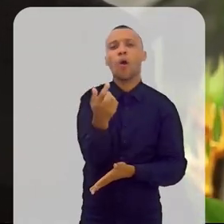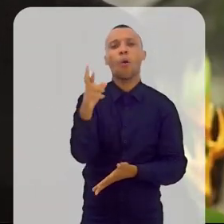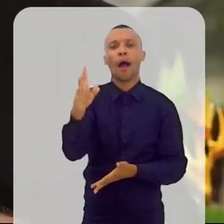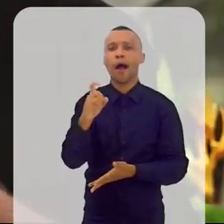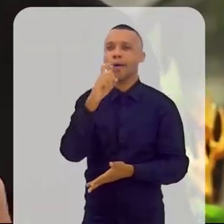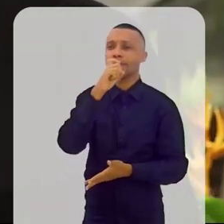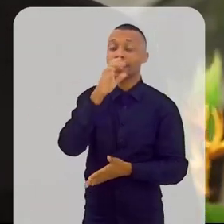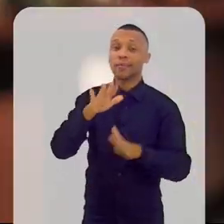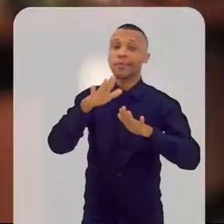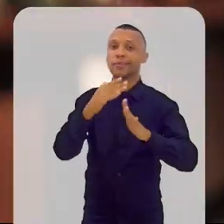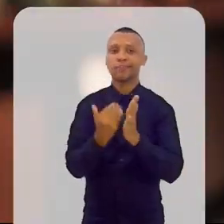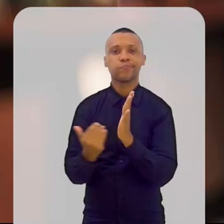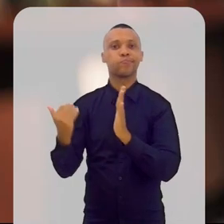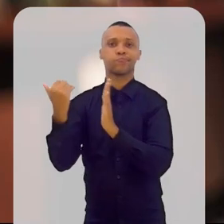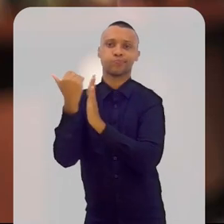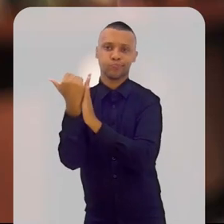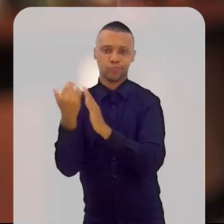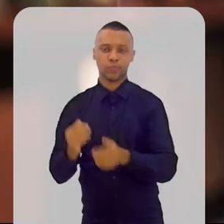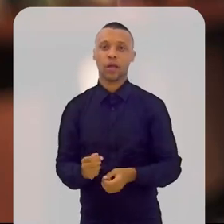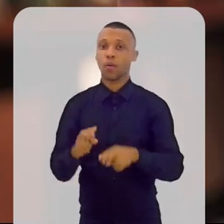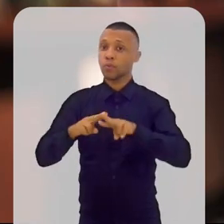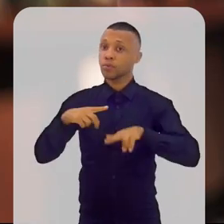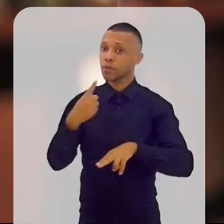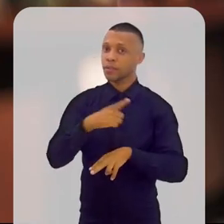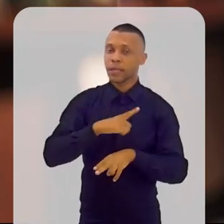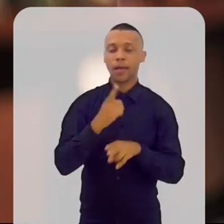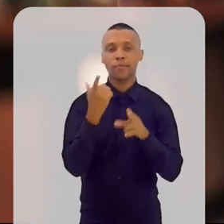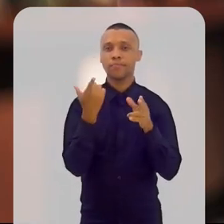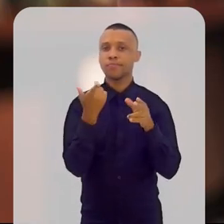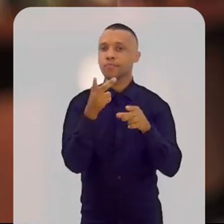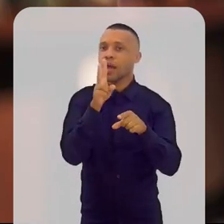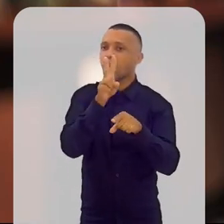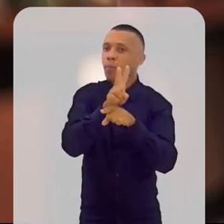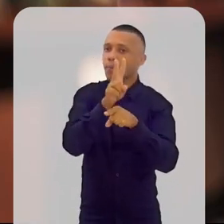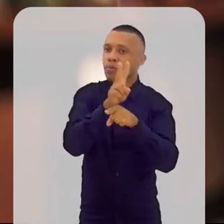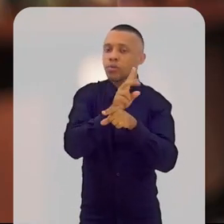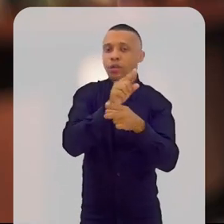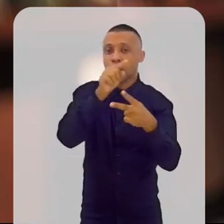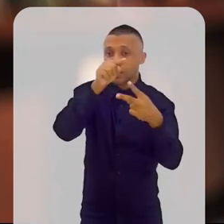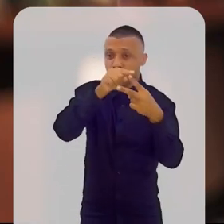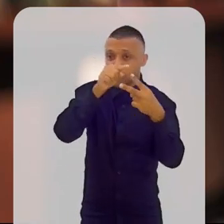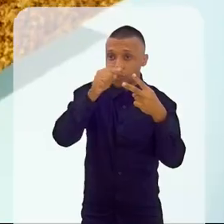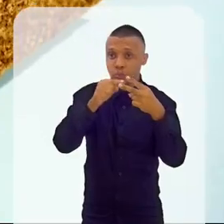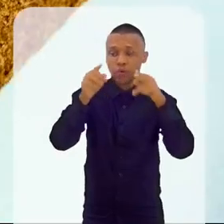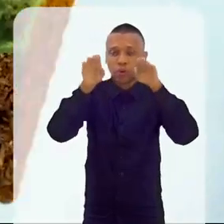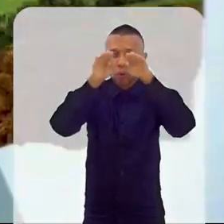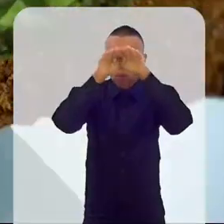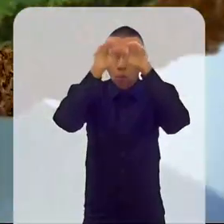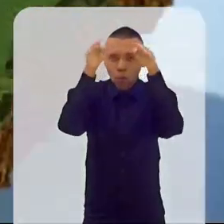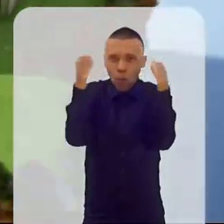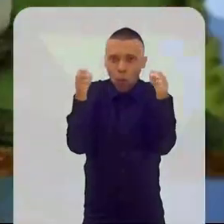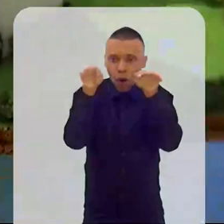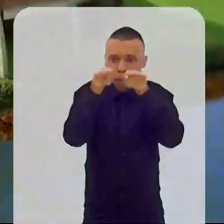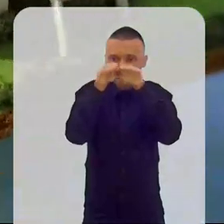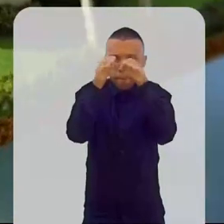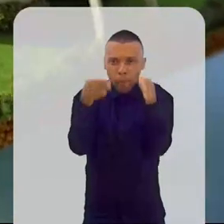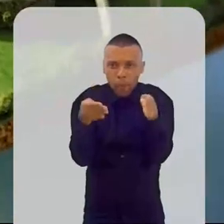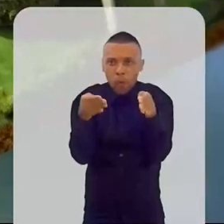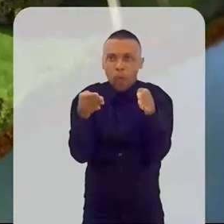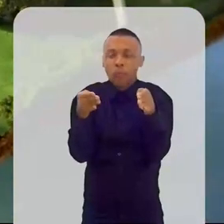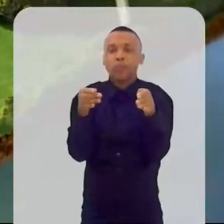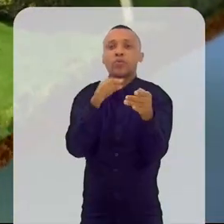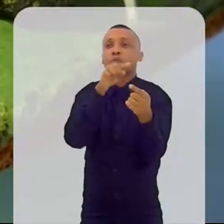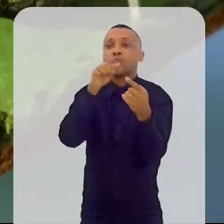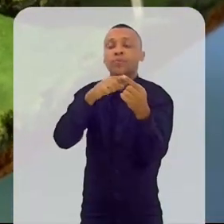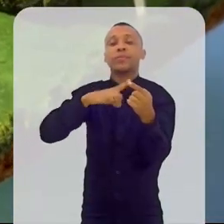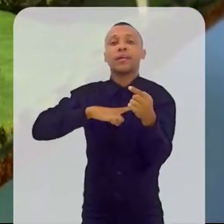às vezes é usada em excesso. Para isso a gente tem a cobertura em duas cascas, Para que haja um insulamento de